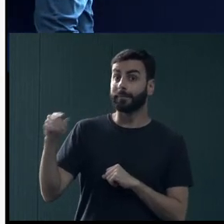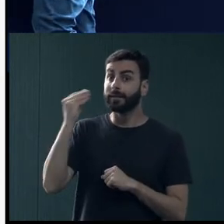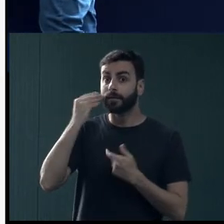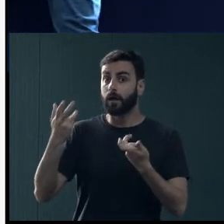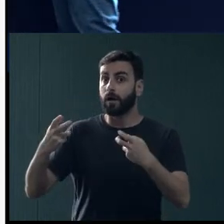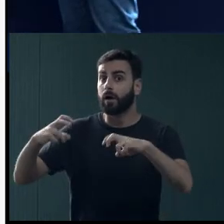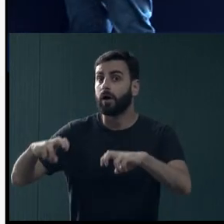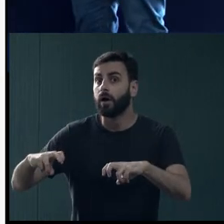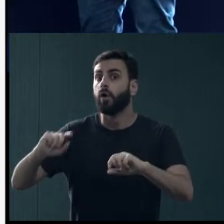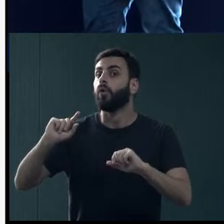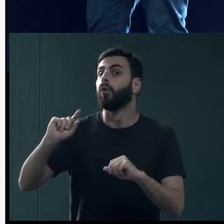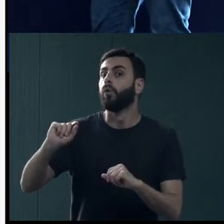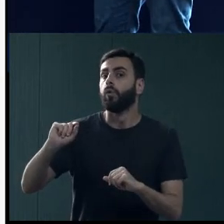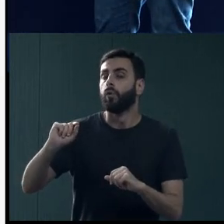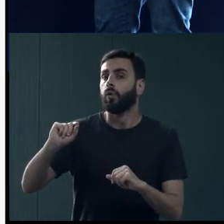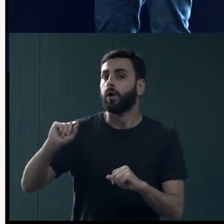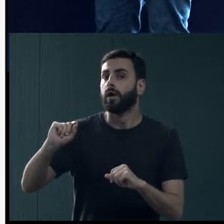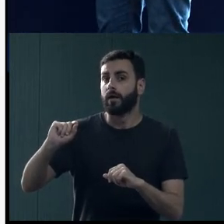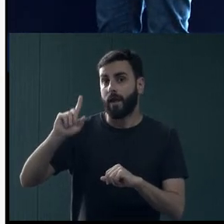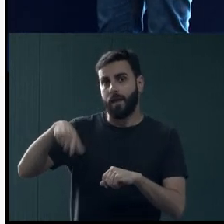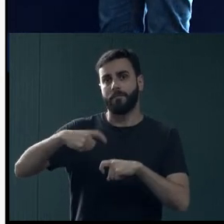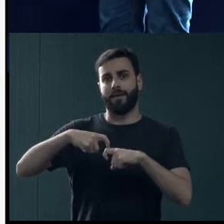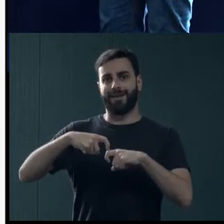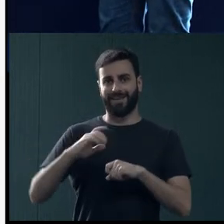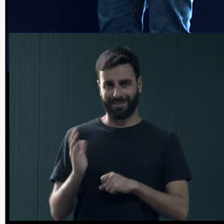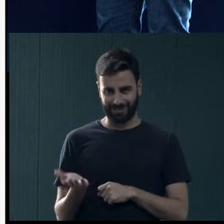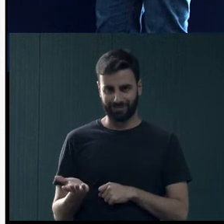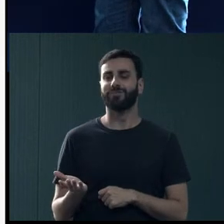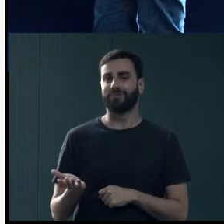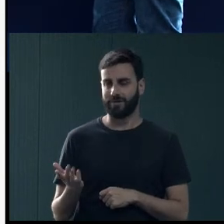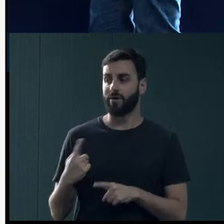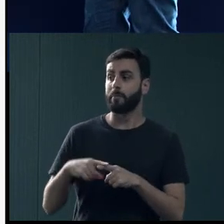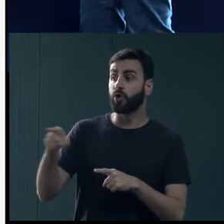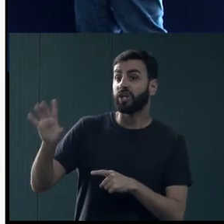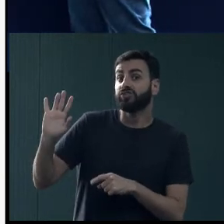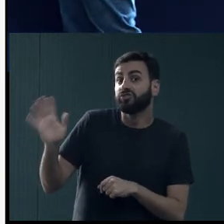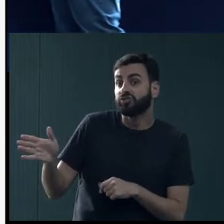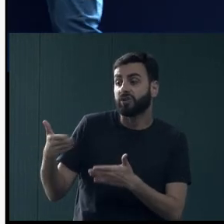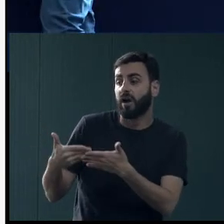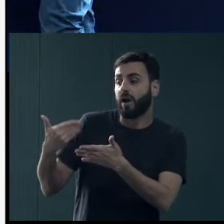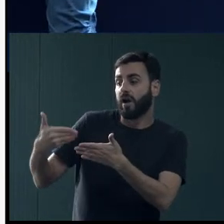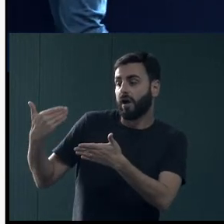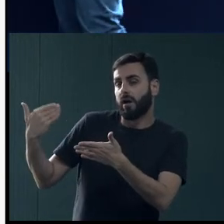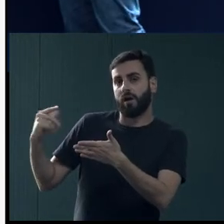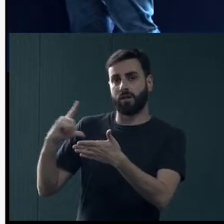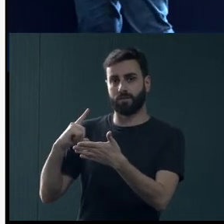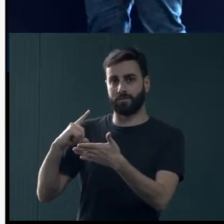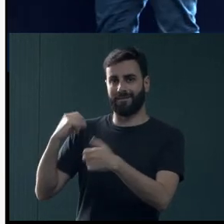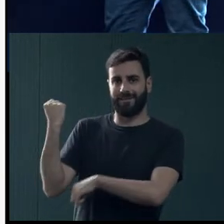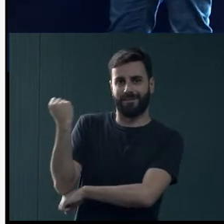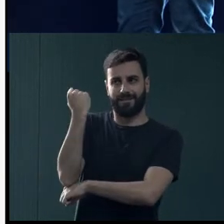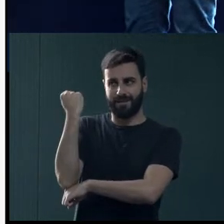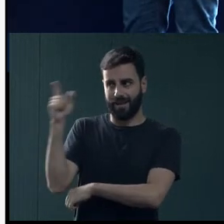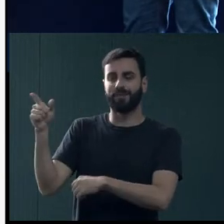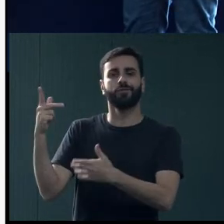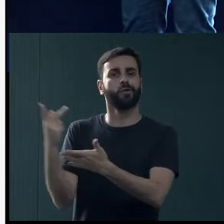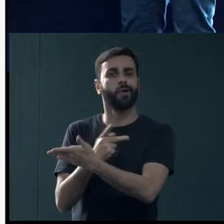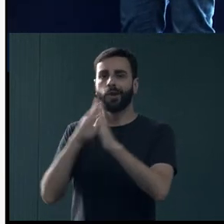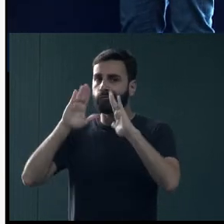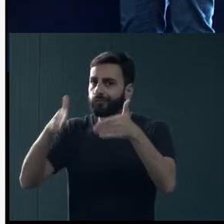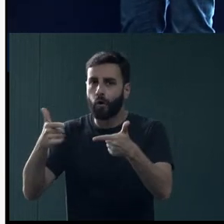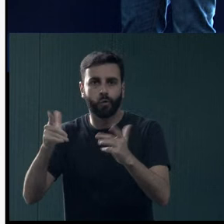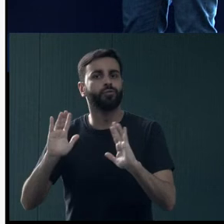o agendamento de uma consulta médica, porque ele já tem uma interferência mais grave no dia a dia dele.